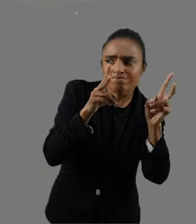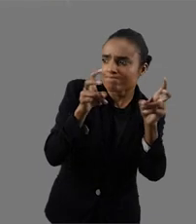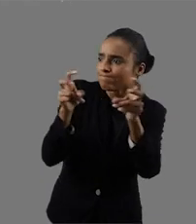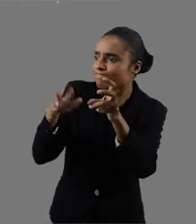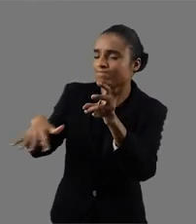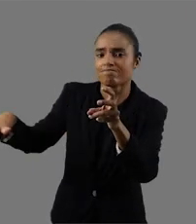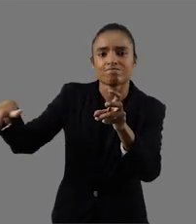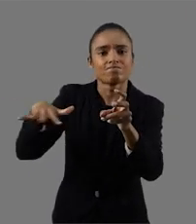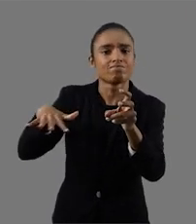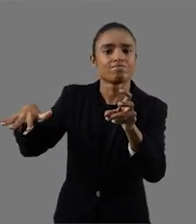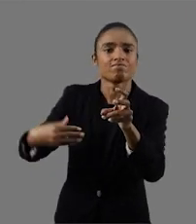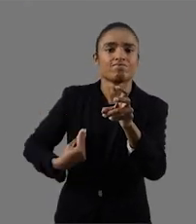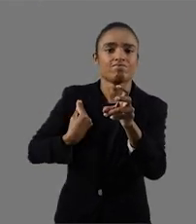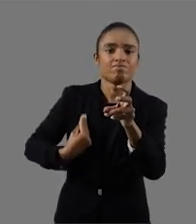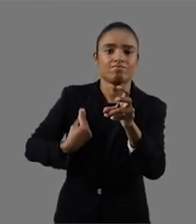o mundo.